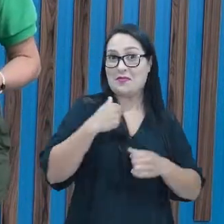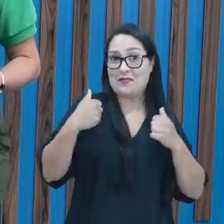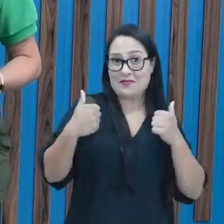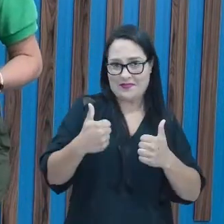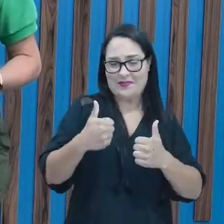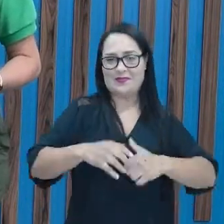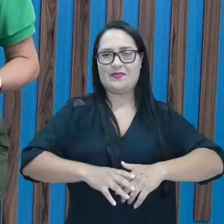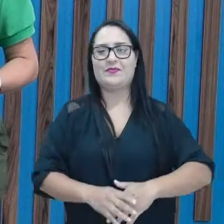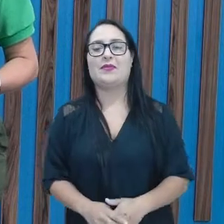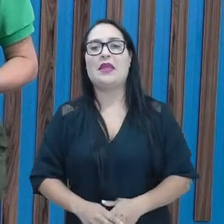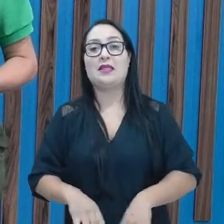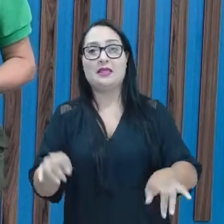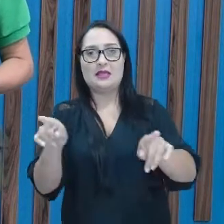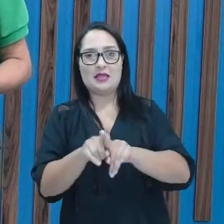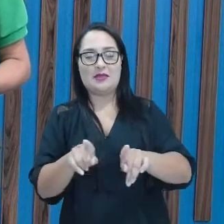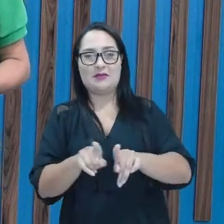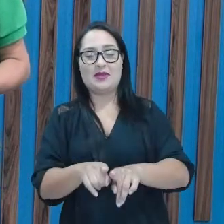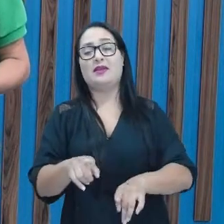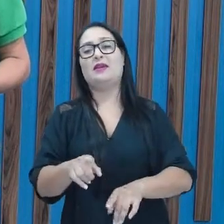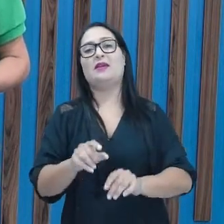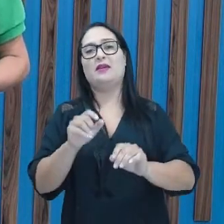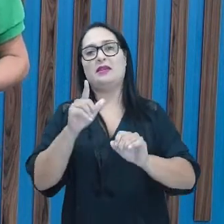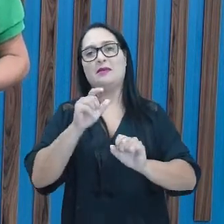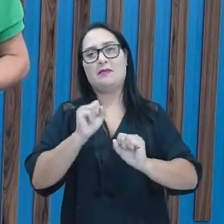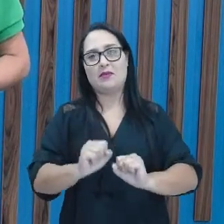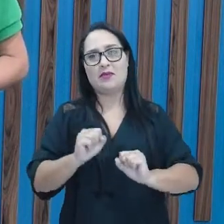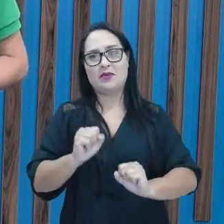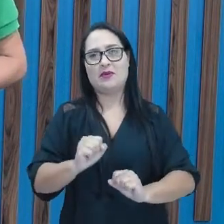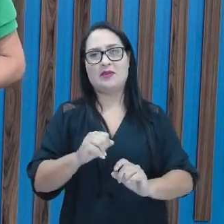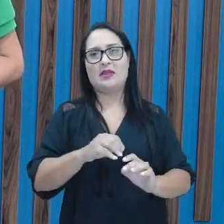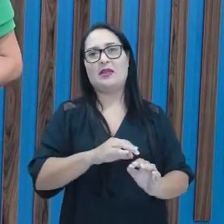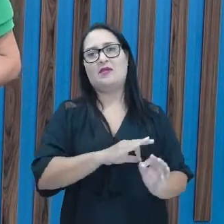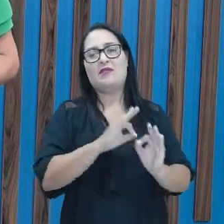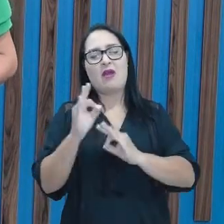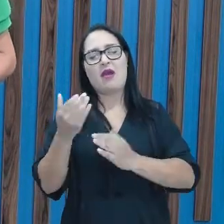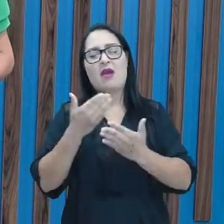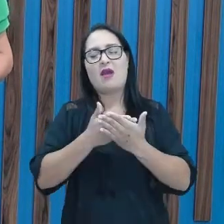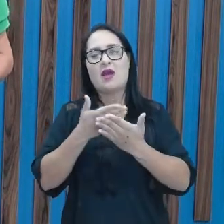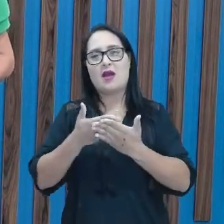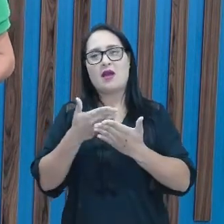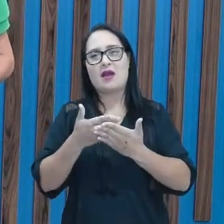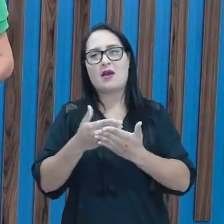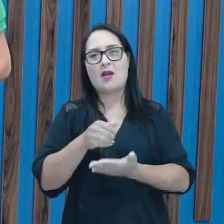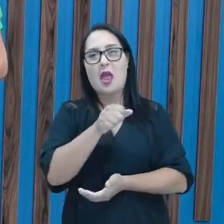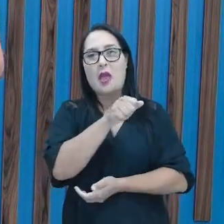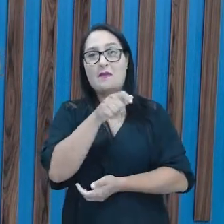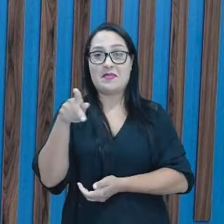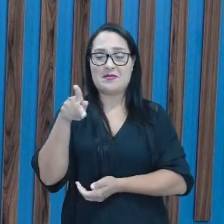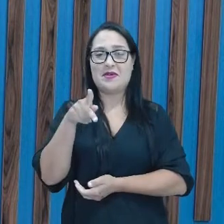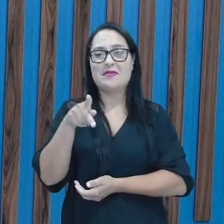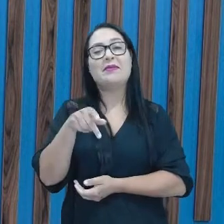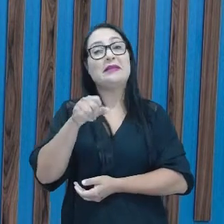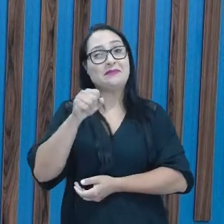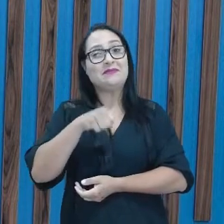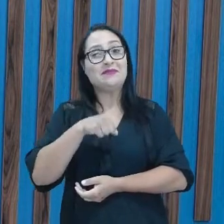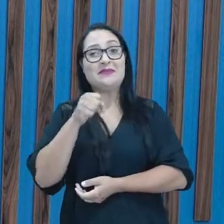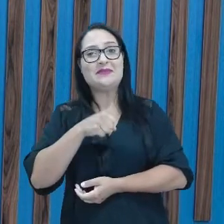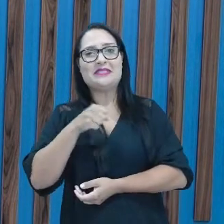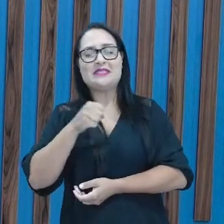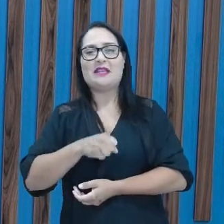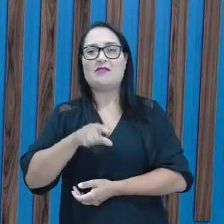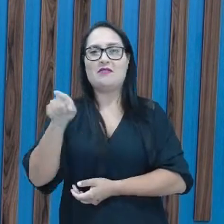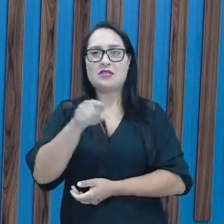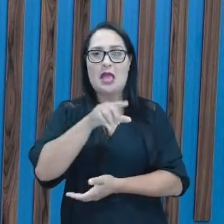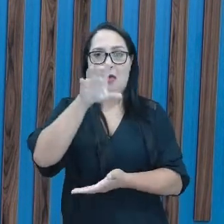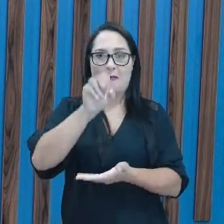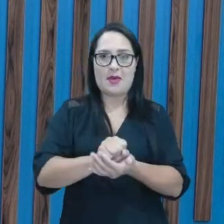também tem a possibilidade de você assistir às nossas aulas pelo aplicativo, isso mesmo. Você baixa